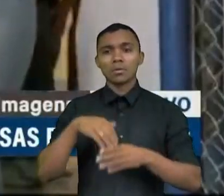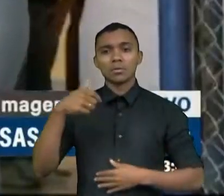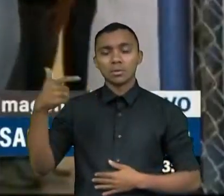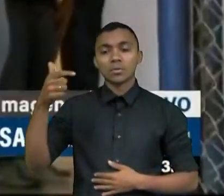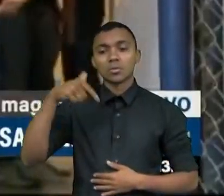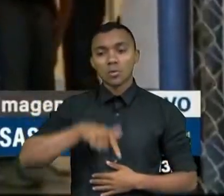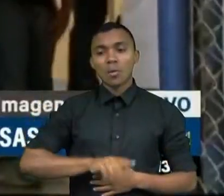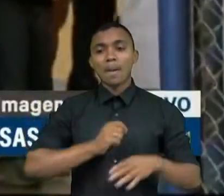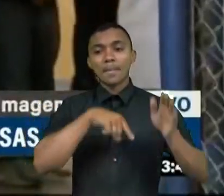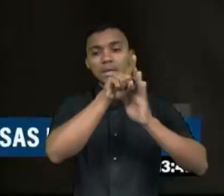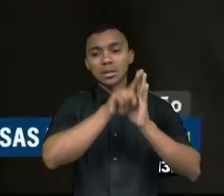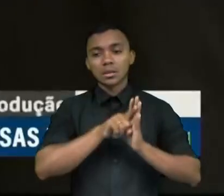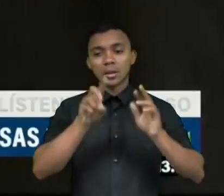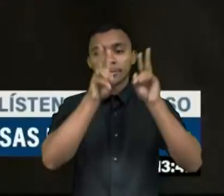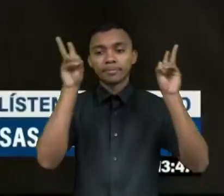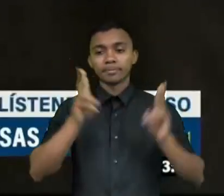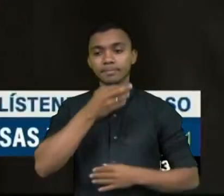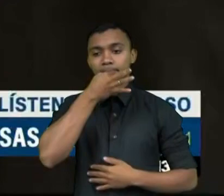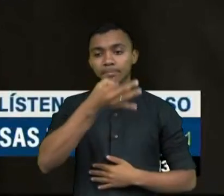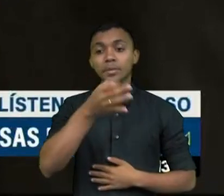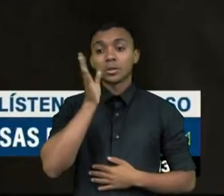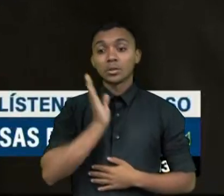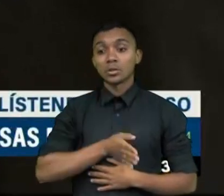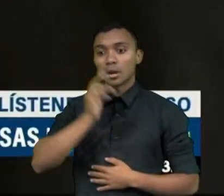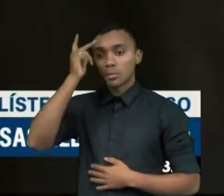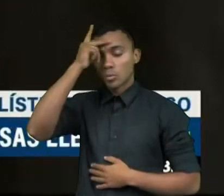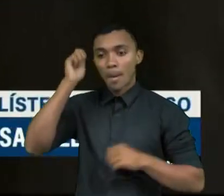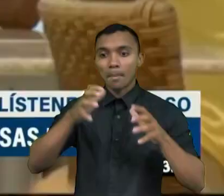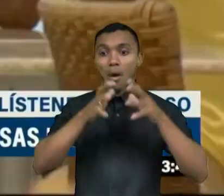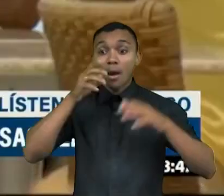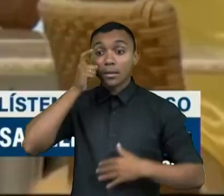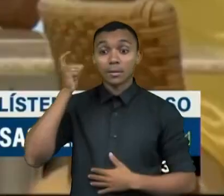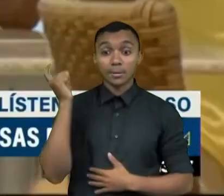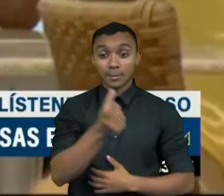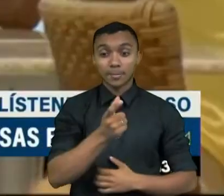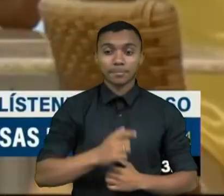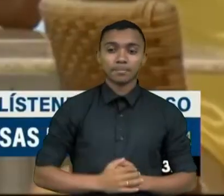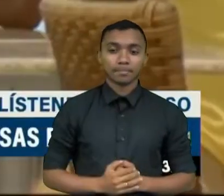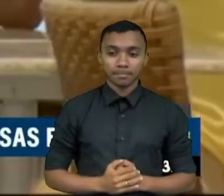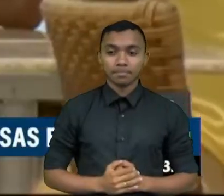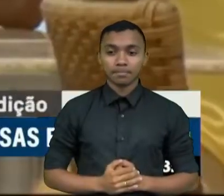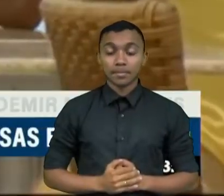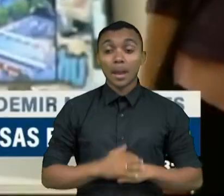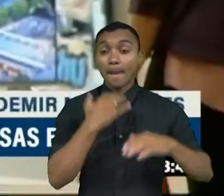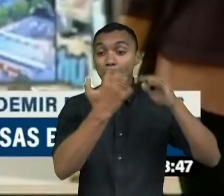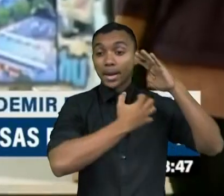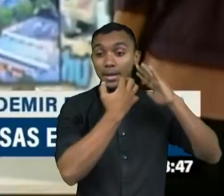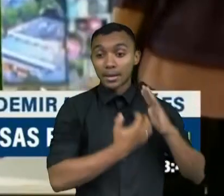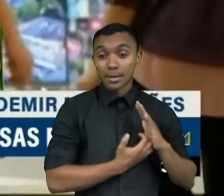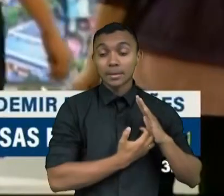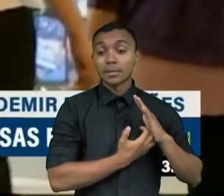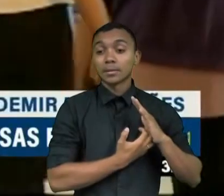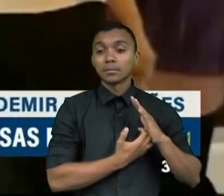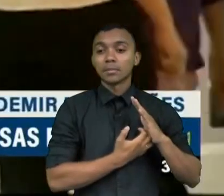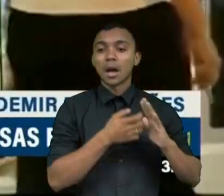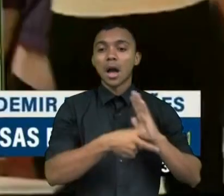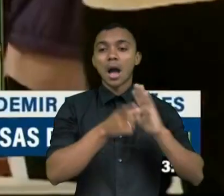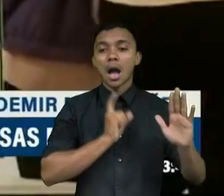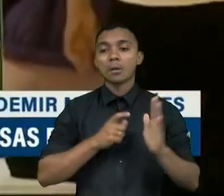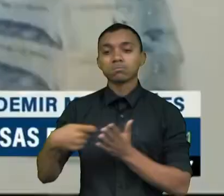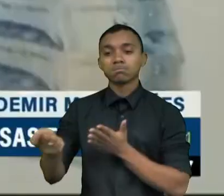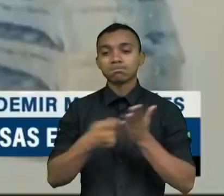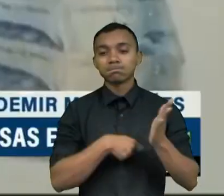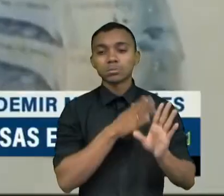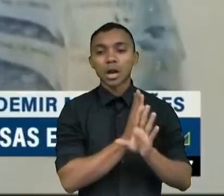pesquisas de opinião ocupam um centro das atenções. Os serviços prestados pelas empresas do setor são contratados por